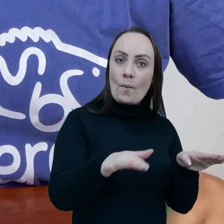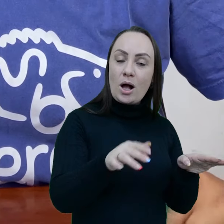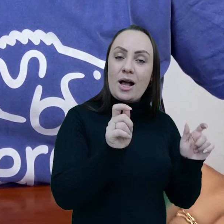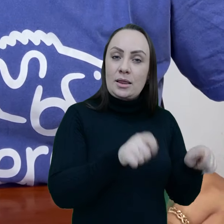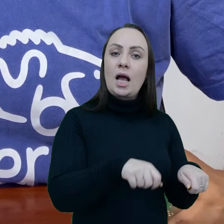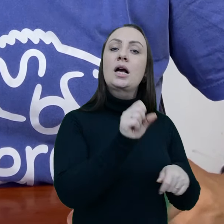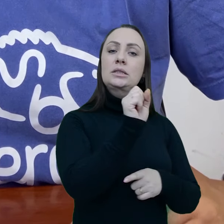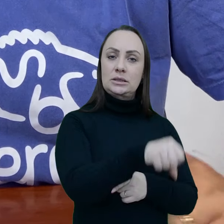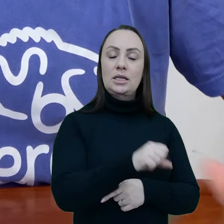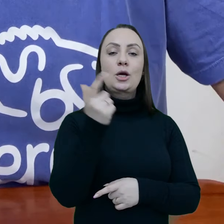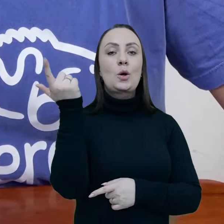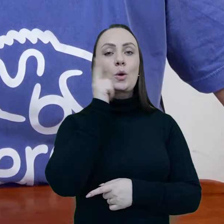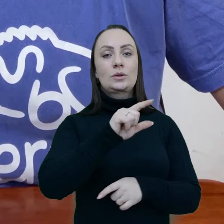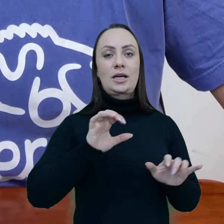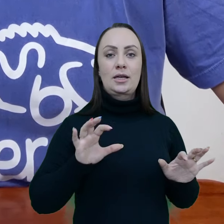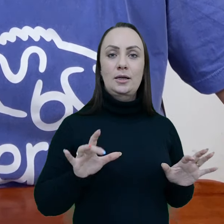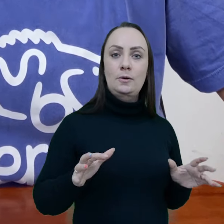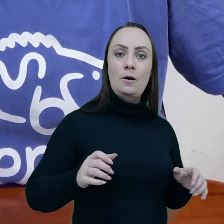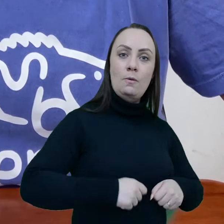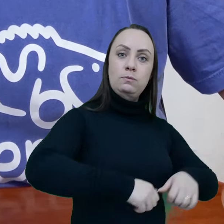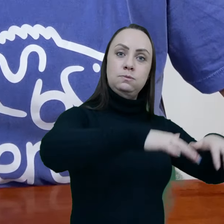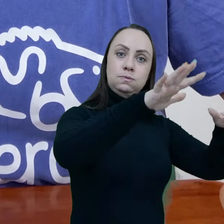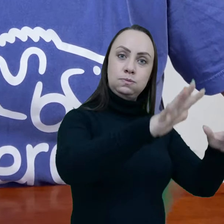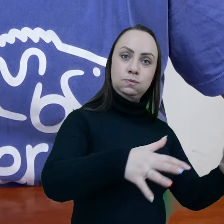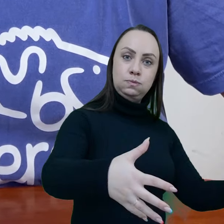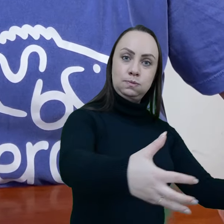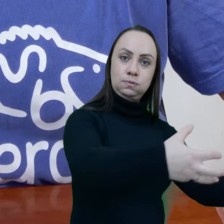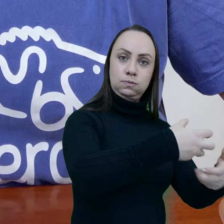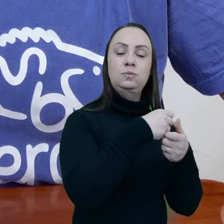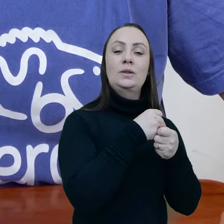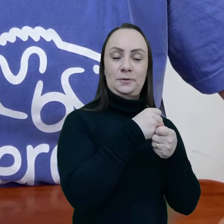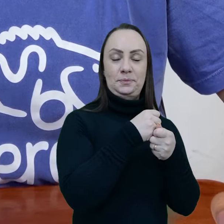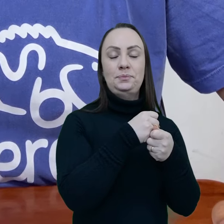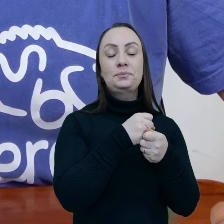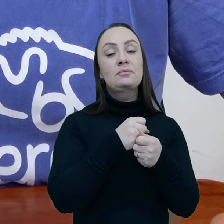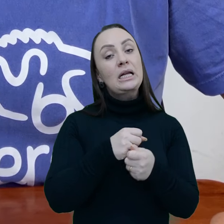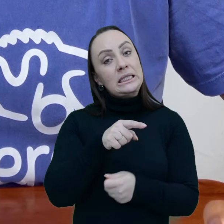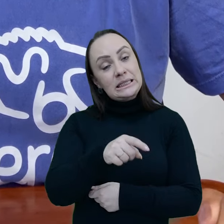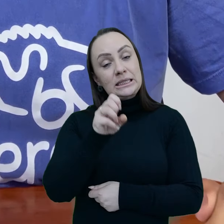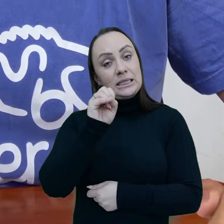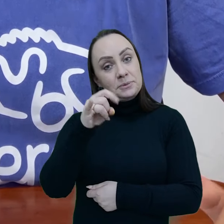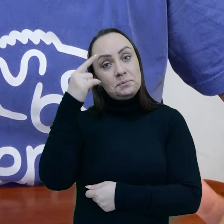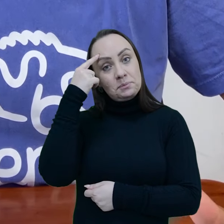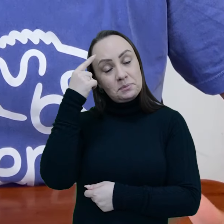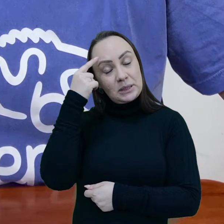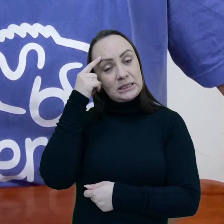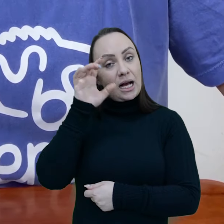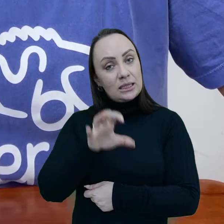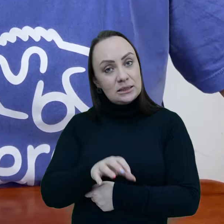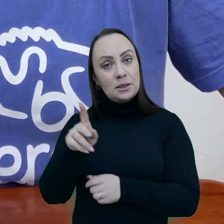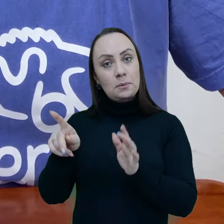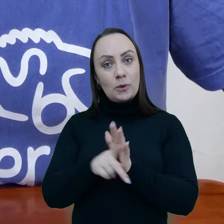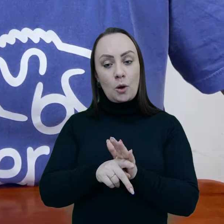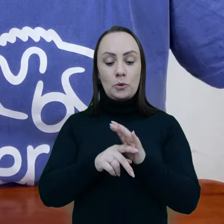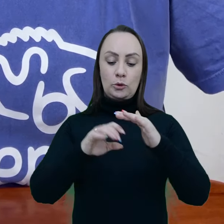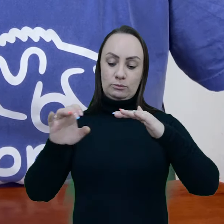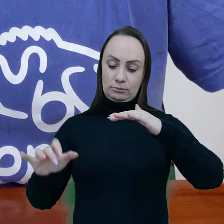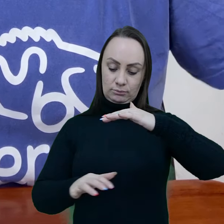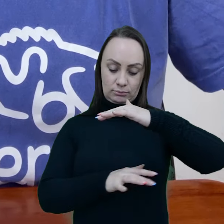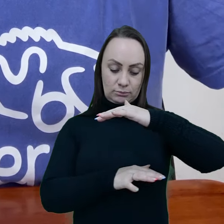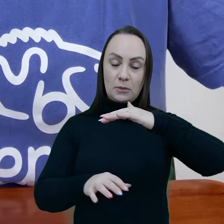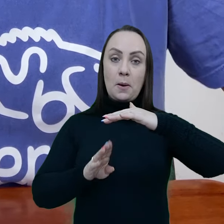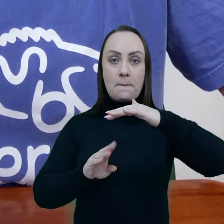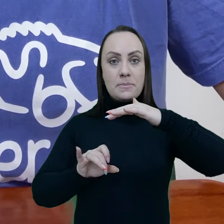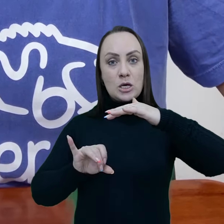visto. Ele é um banco de corais mais plano, o permite, sim, a prática do arrasto de portas, arrasto de fundo. Nesse sentido, pensar na